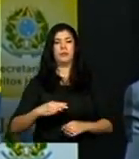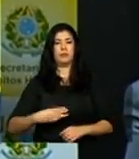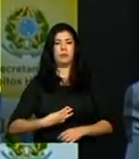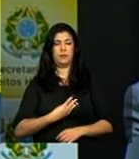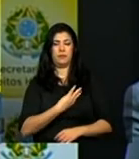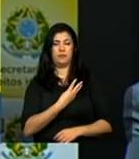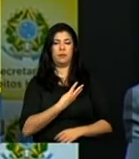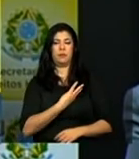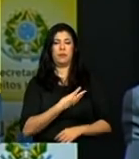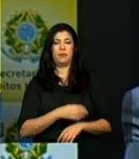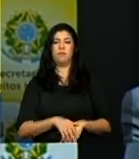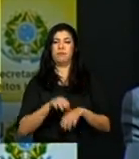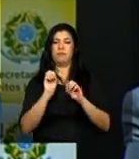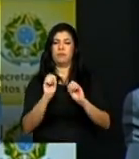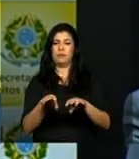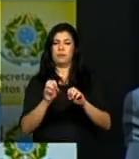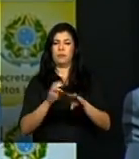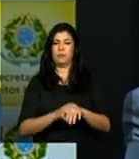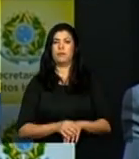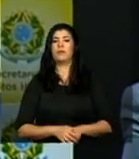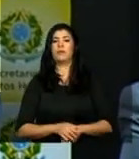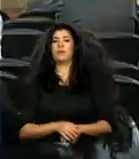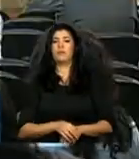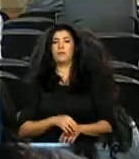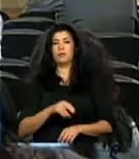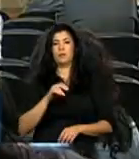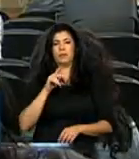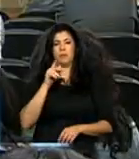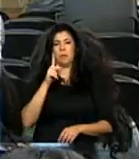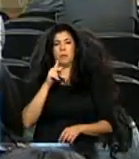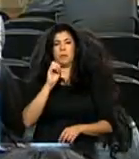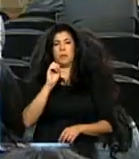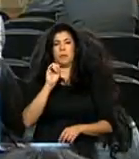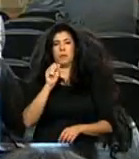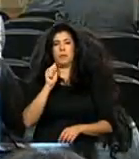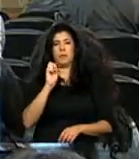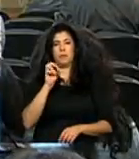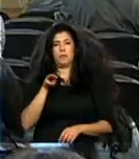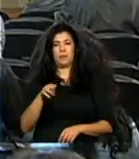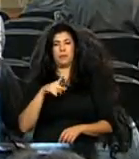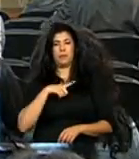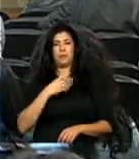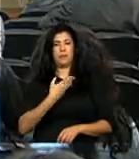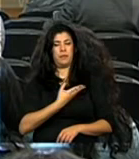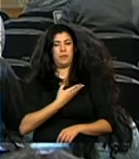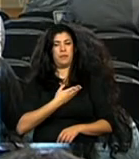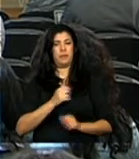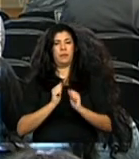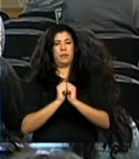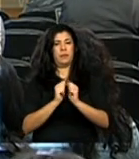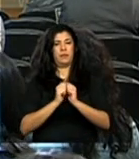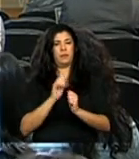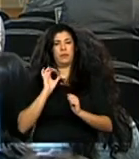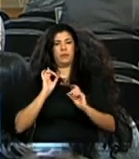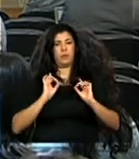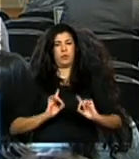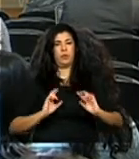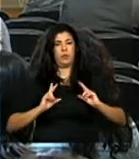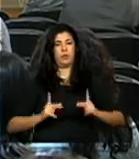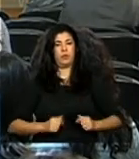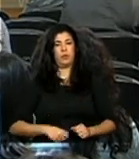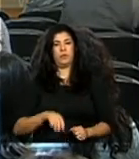da Educação José Henrique Paim a minha amiga e companheira ministra chefe da Secretaria de Direitos Humanos Ideli